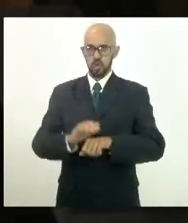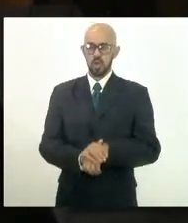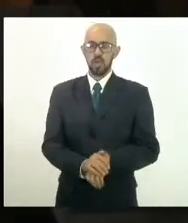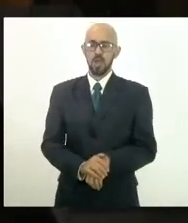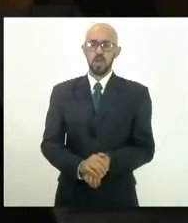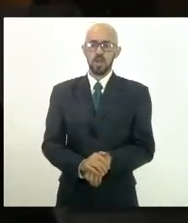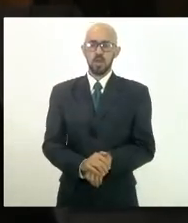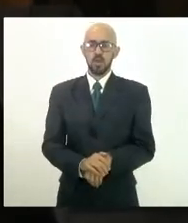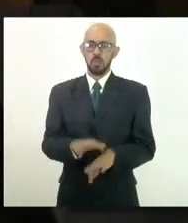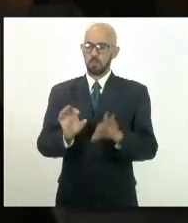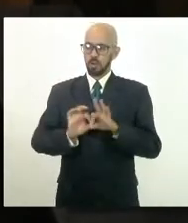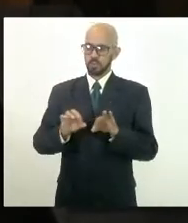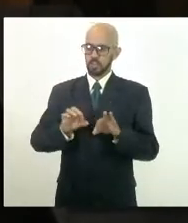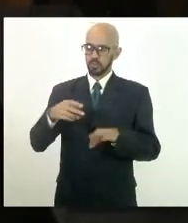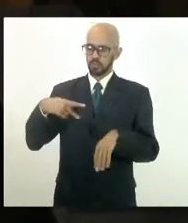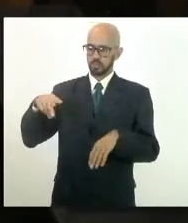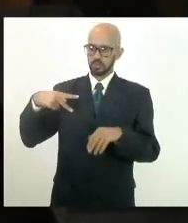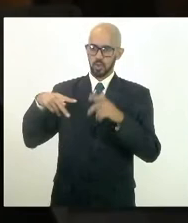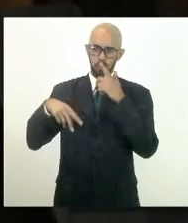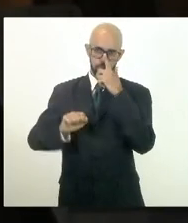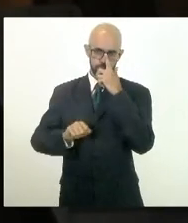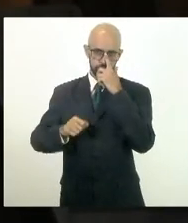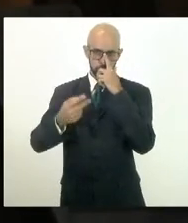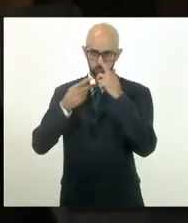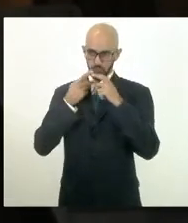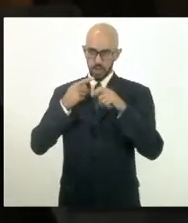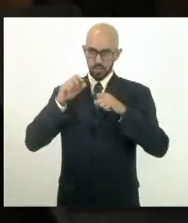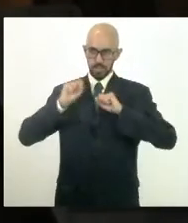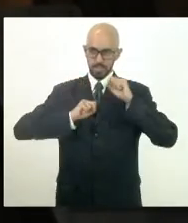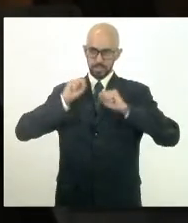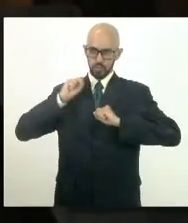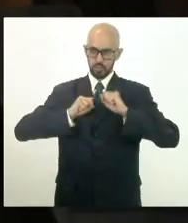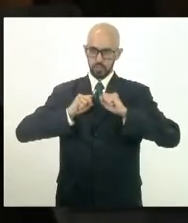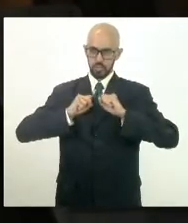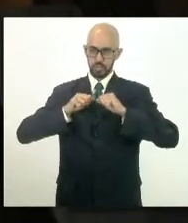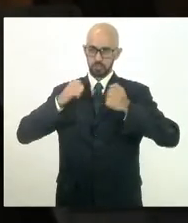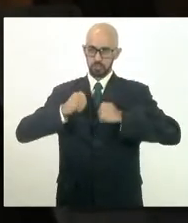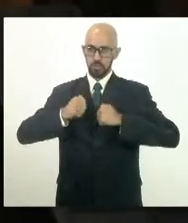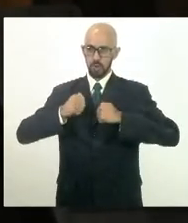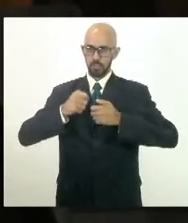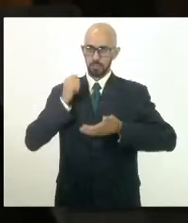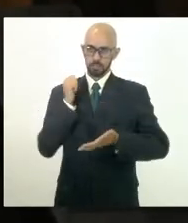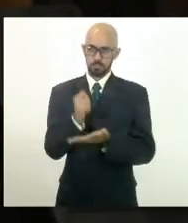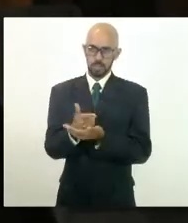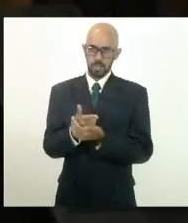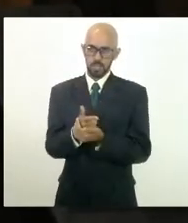projeto de vossa excelência diz que as indústrias podem pagar